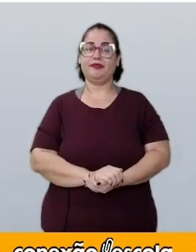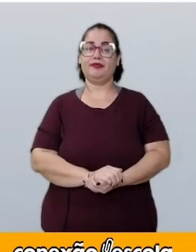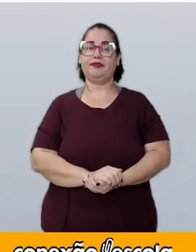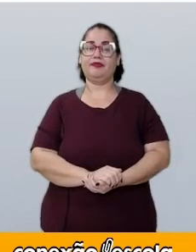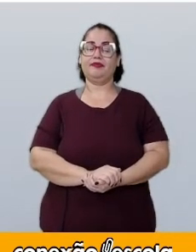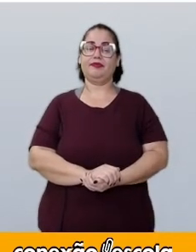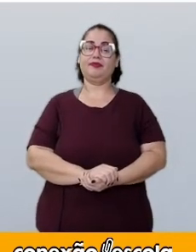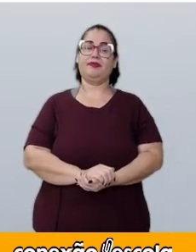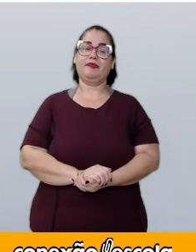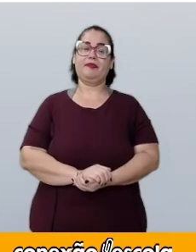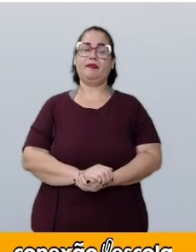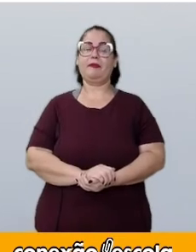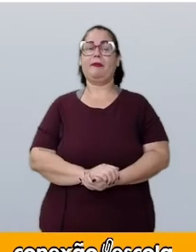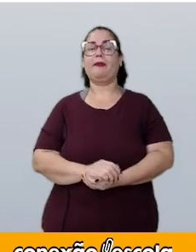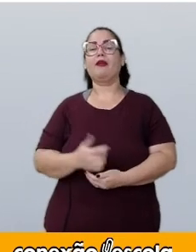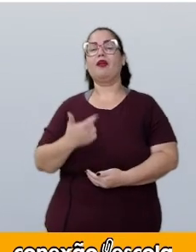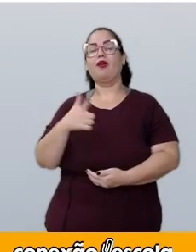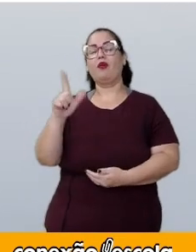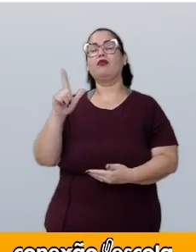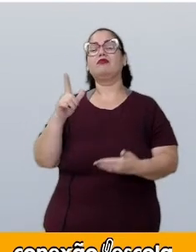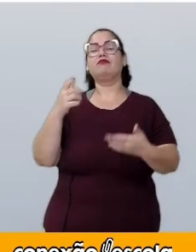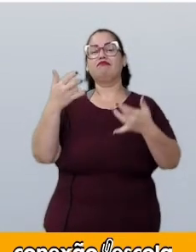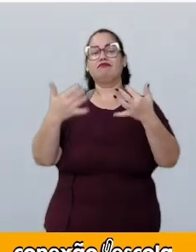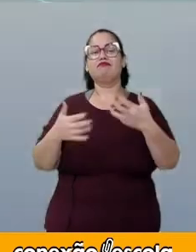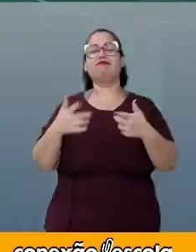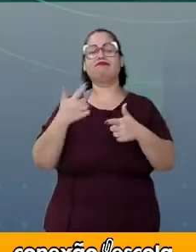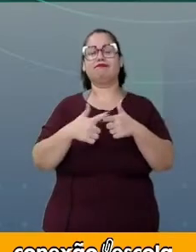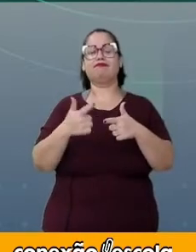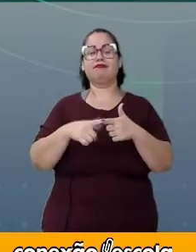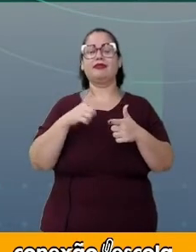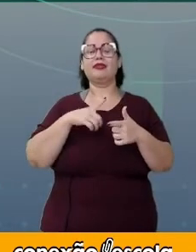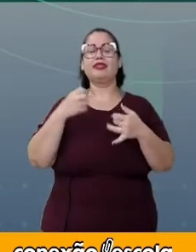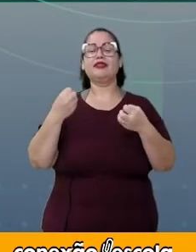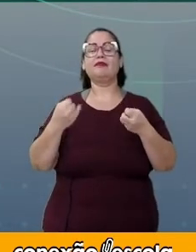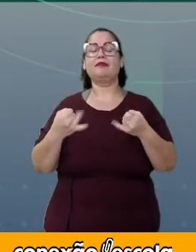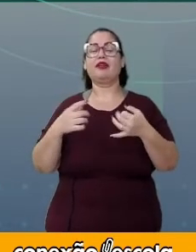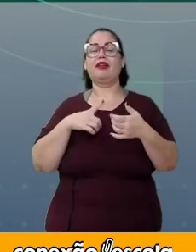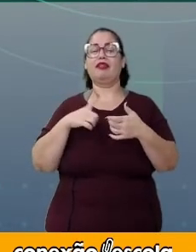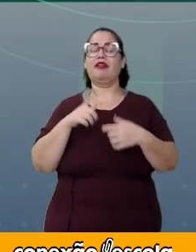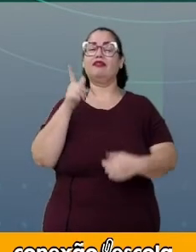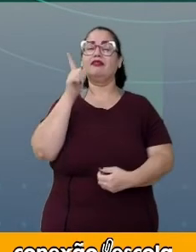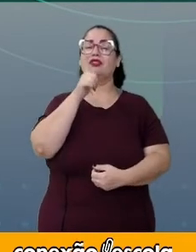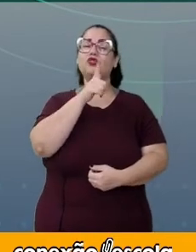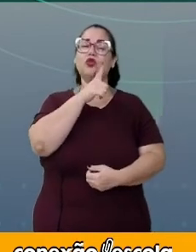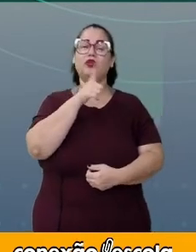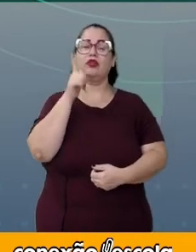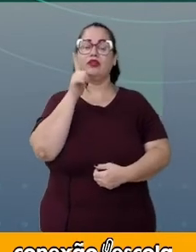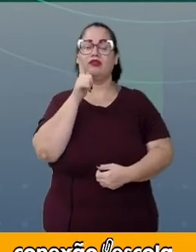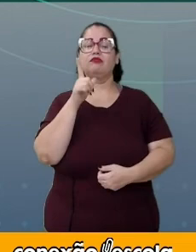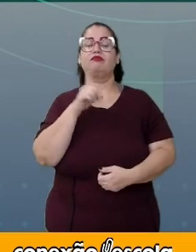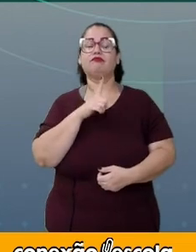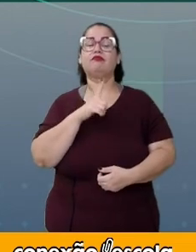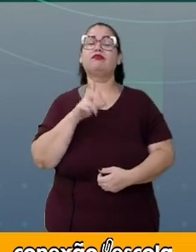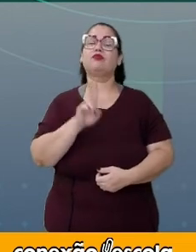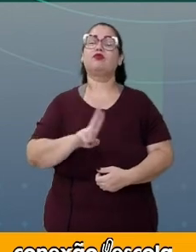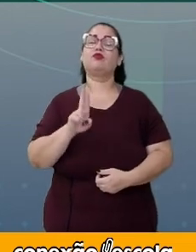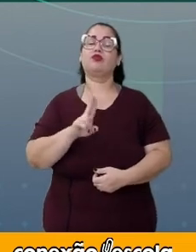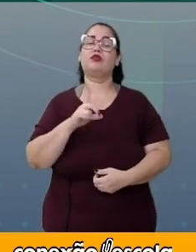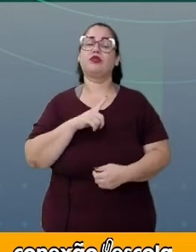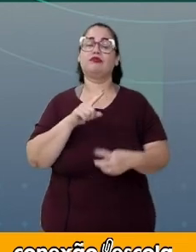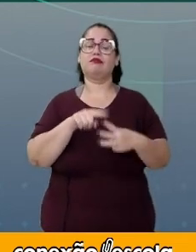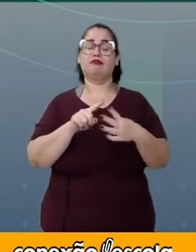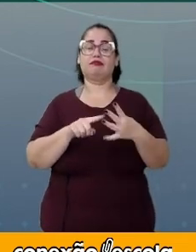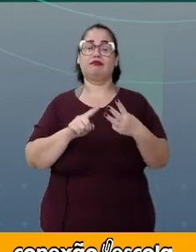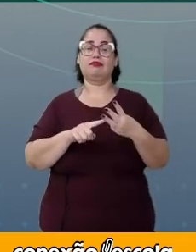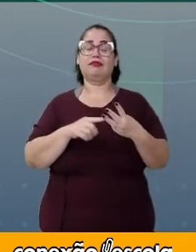Em mais uma situação-problema, eu tenho uma lanchonete onde temos três